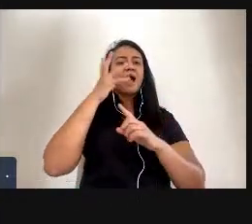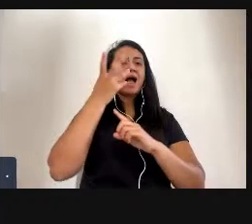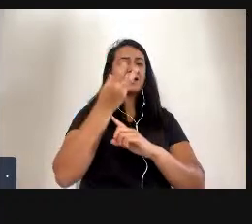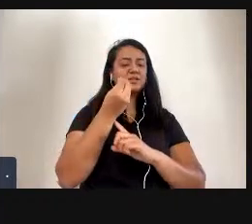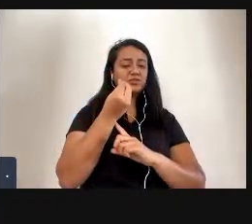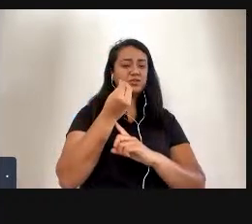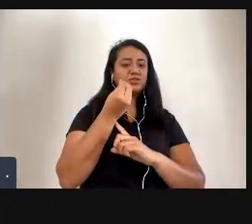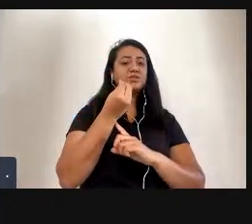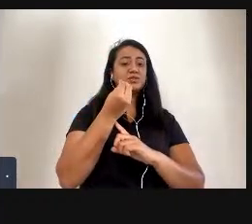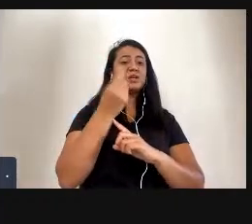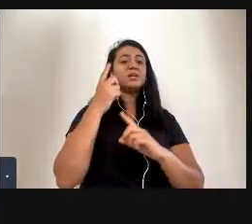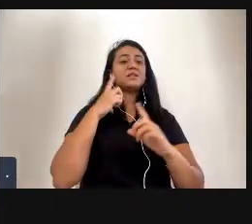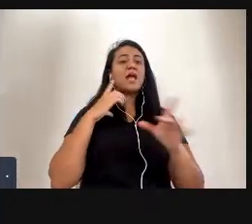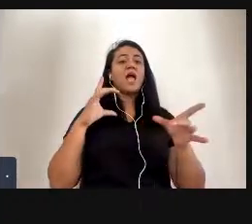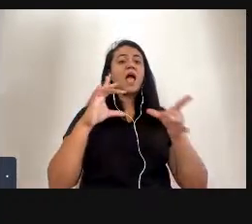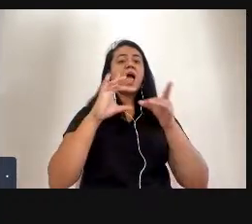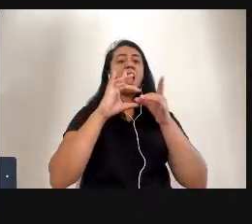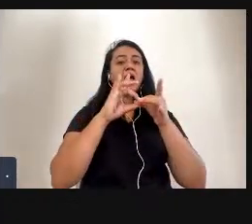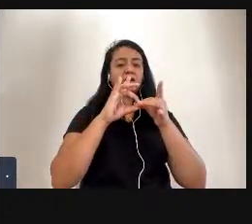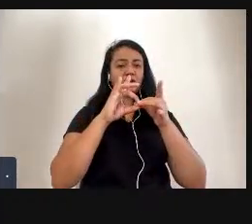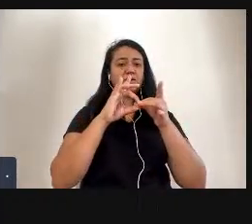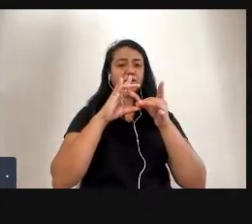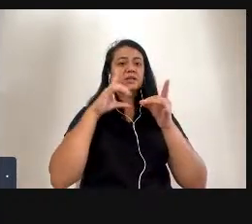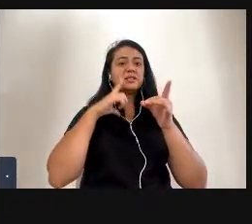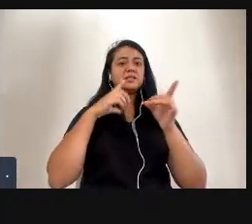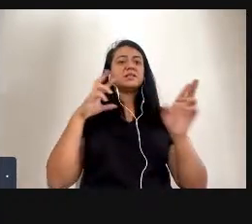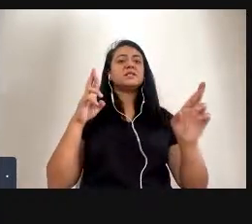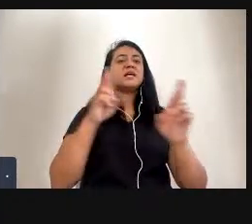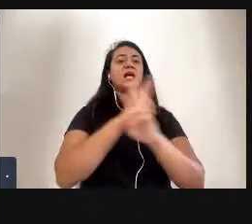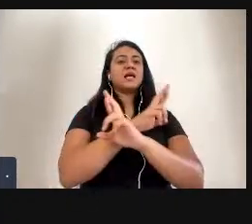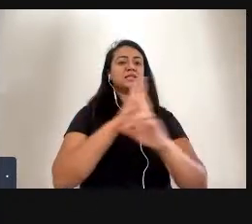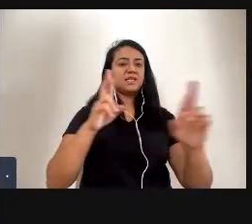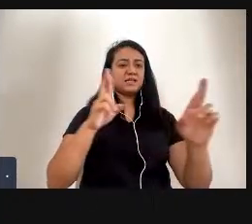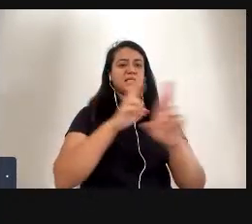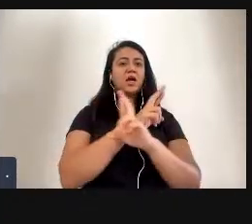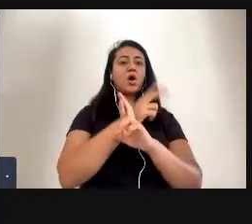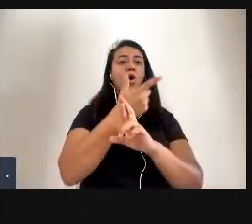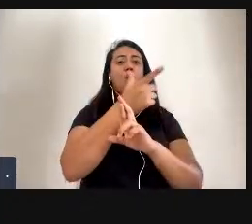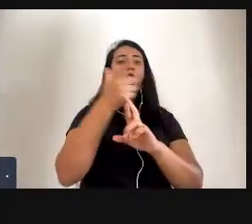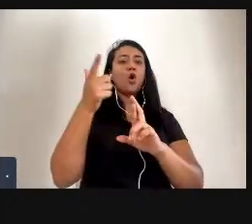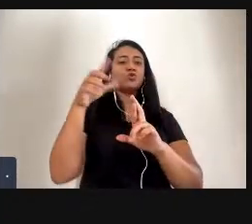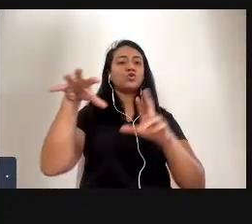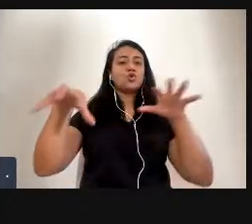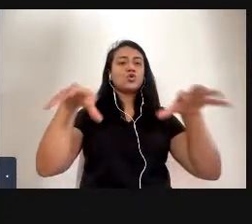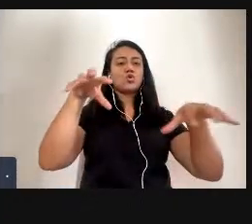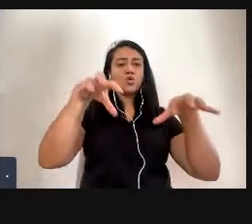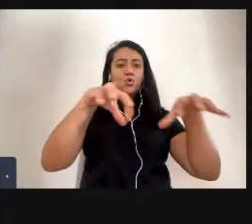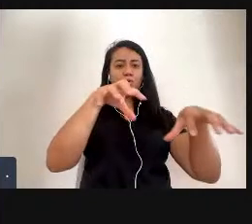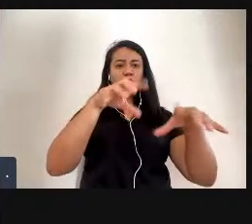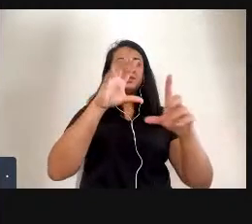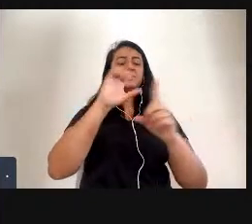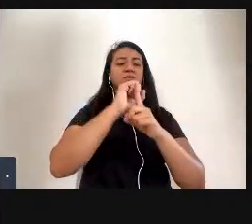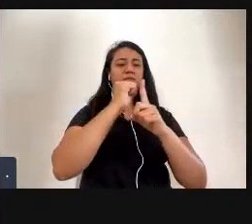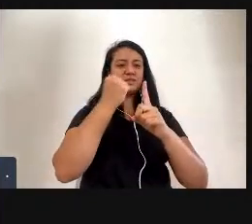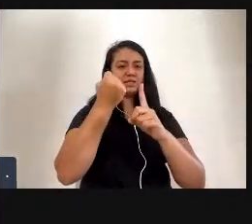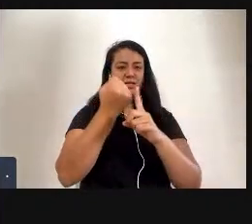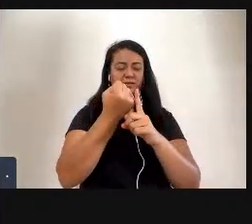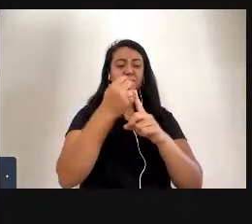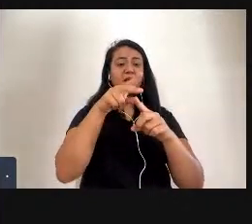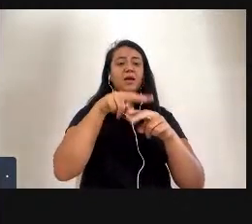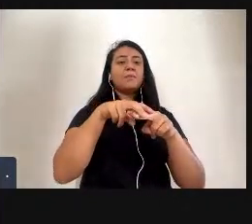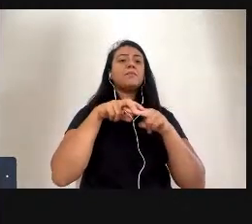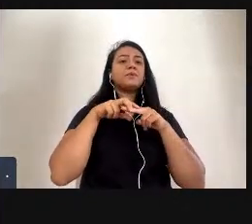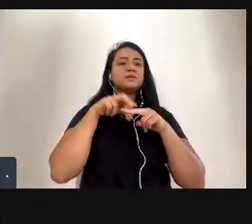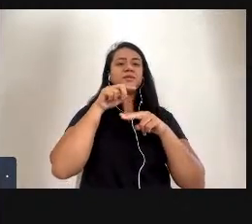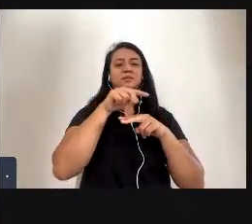Eles interagem com diversas outras camadas da sociedade e é por isso que ele se